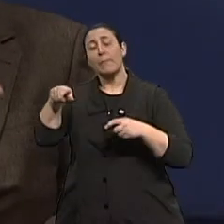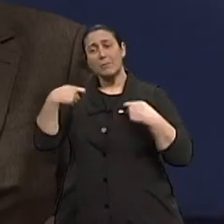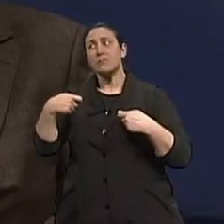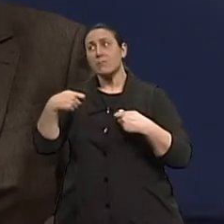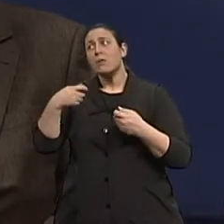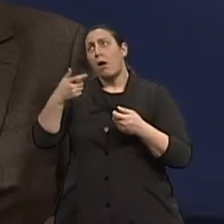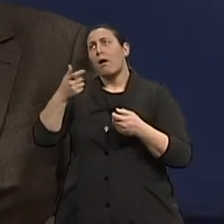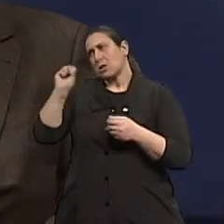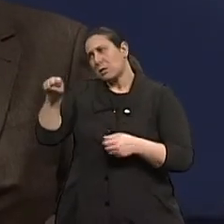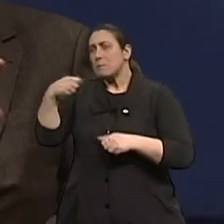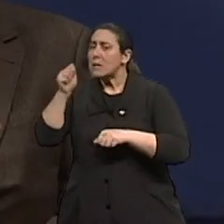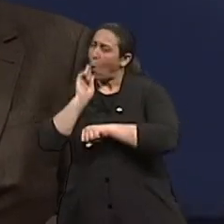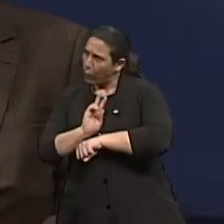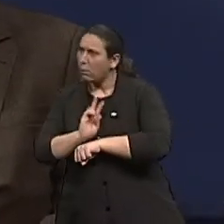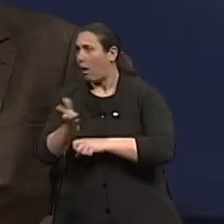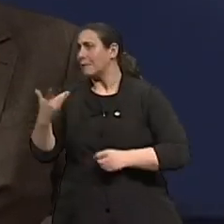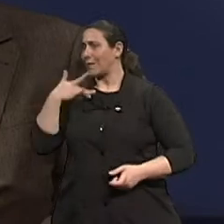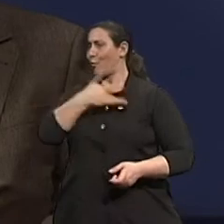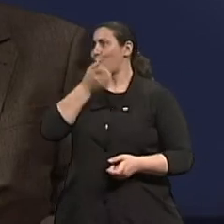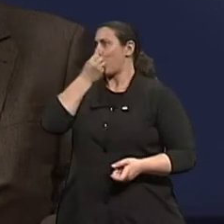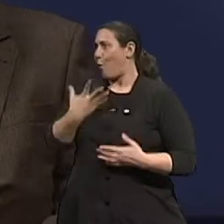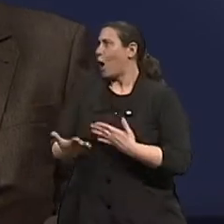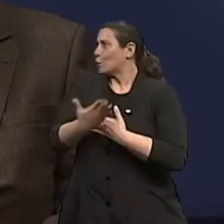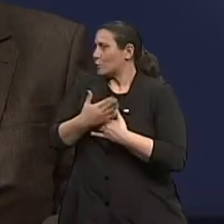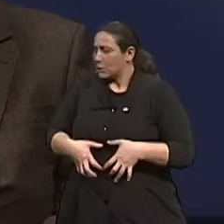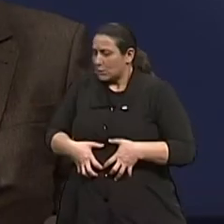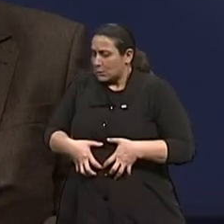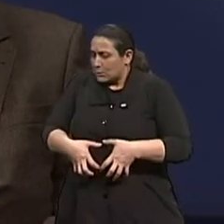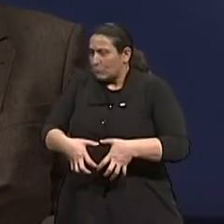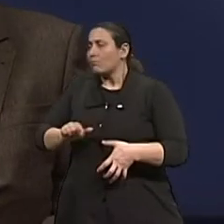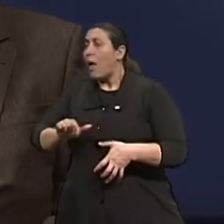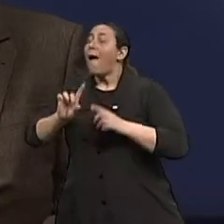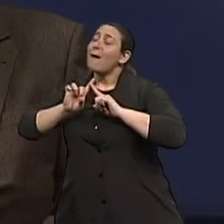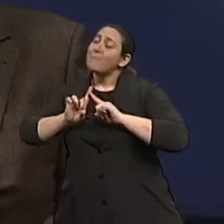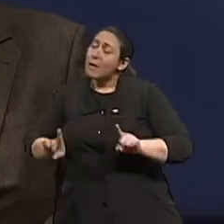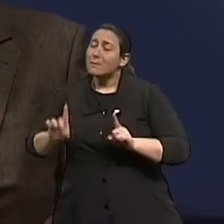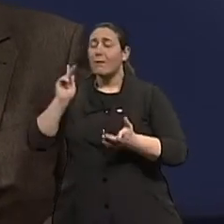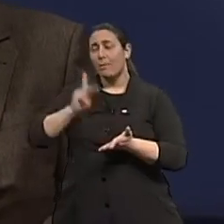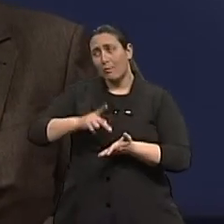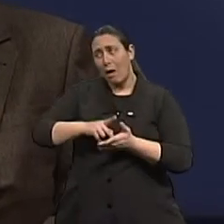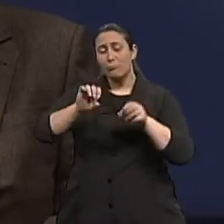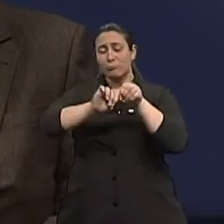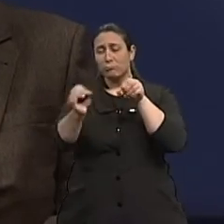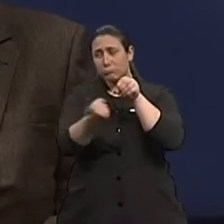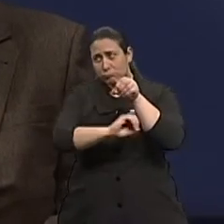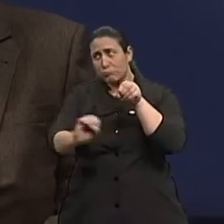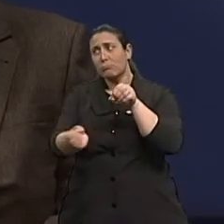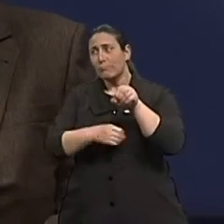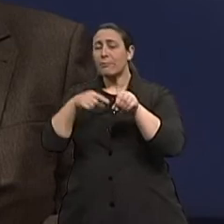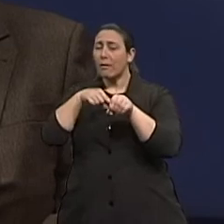a causa e efeito, nós não podemos... Ainda não se pode fazer isso. Agora, é interessante de fato que o intestino melhore.